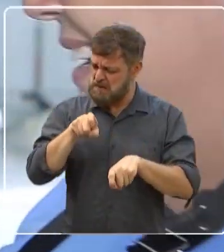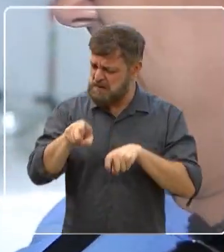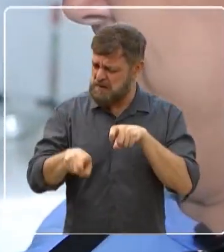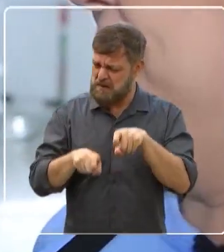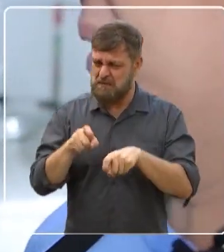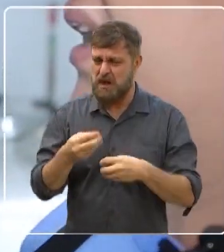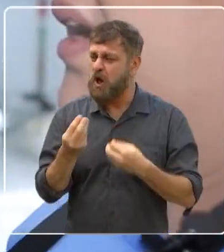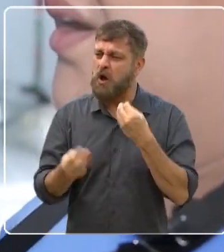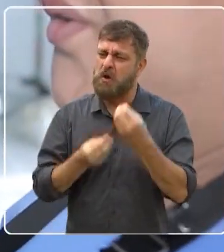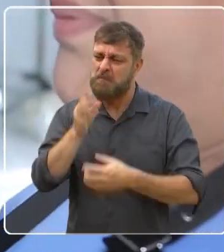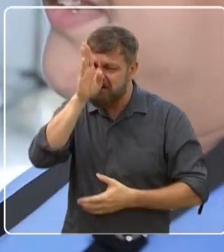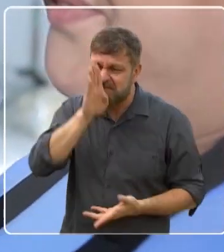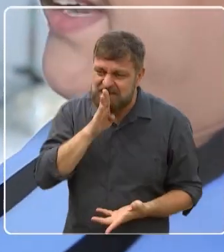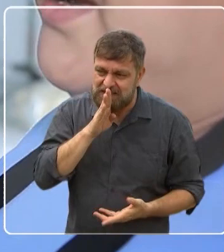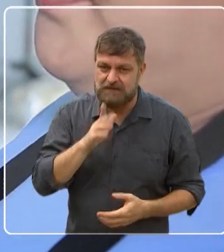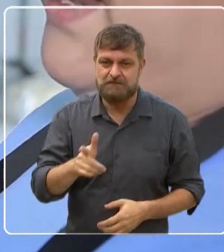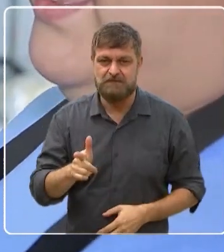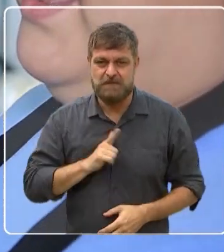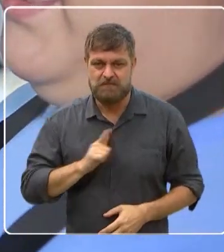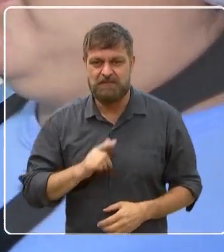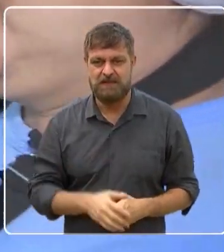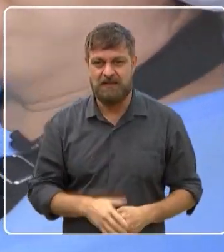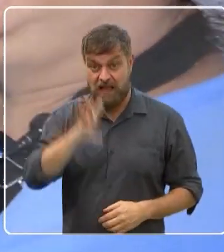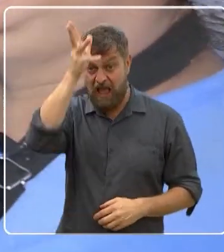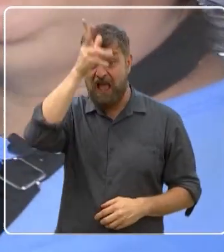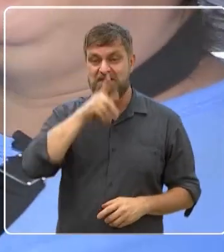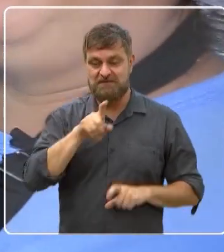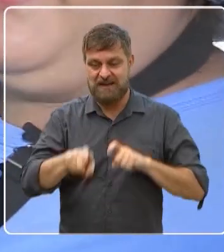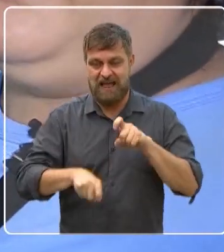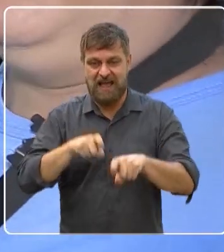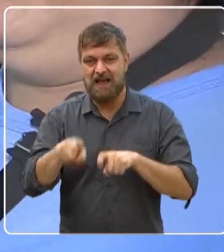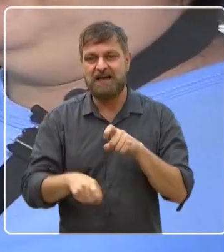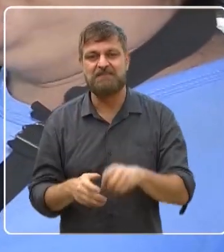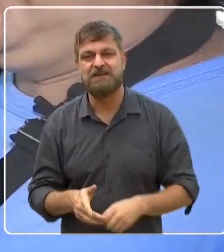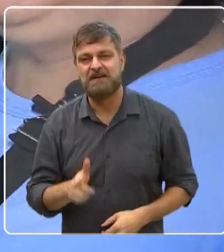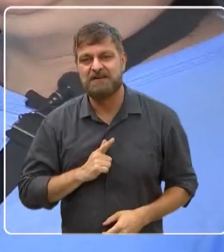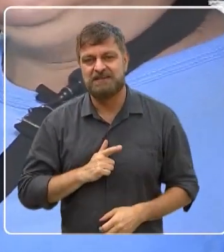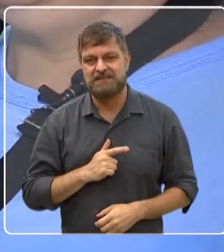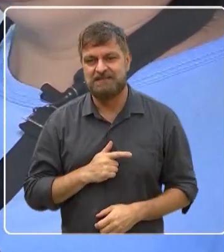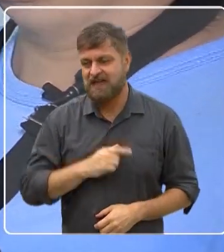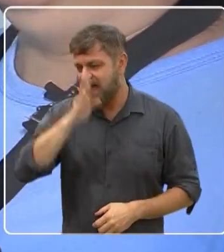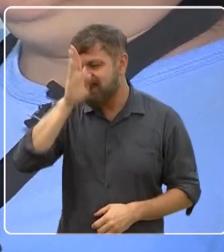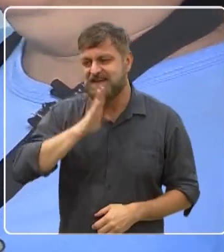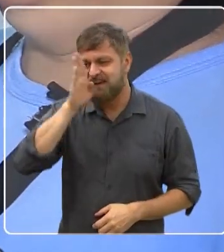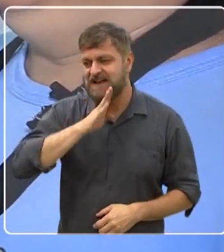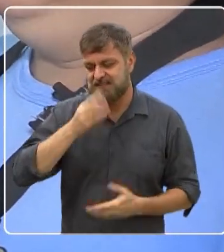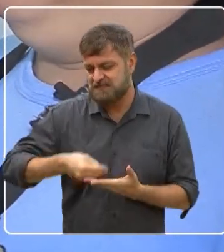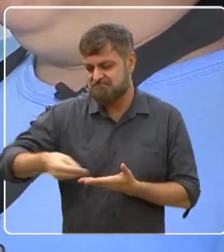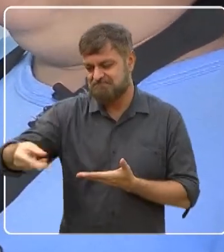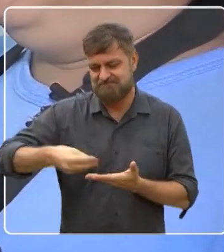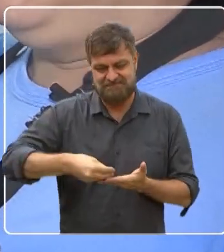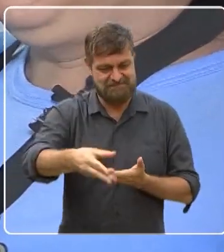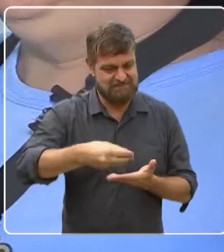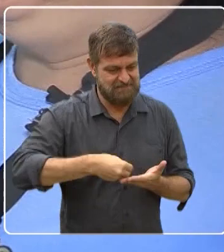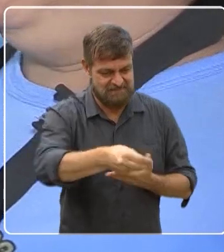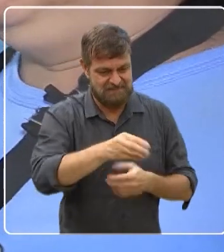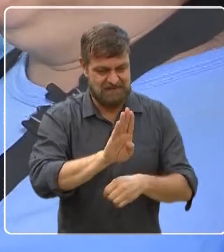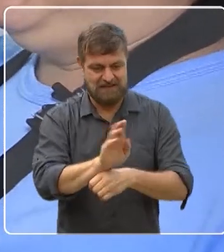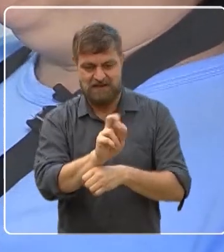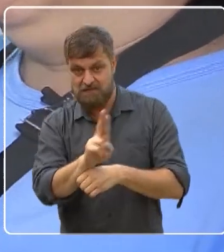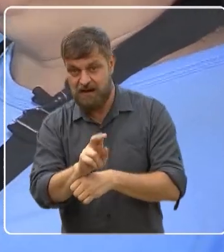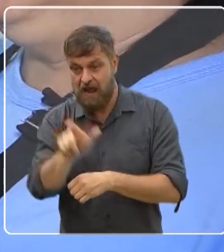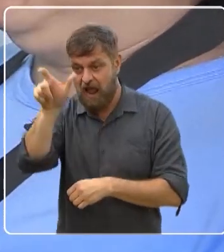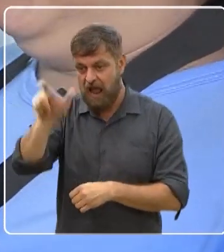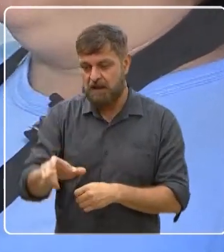você cobra de graça? Como que é? O pé de frango pra consumir aqui no bar é cortesia, né? Pro consumo de